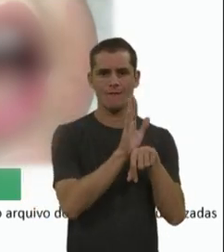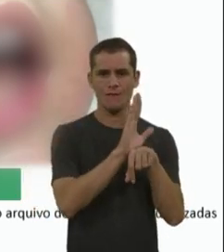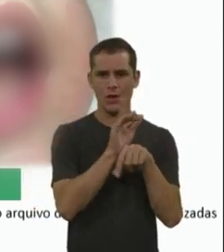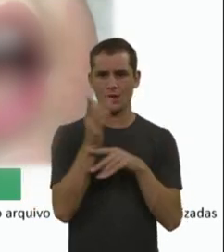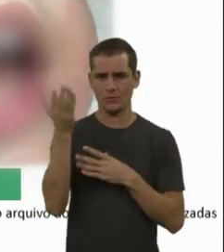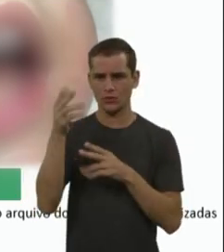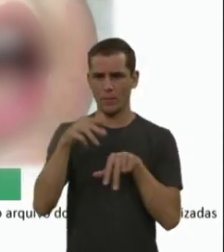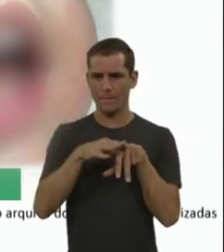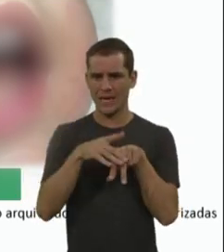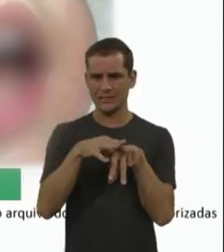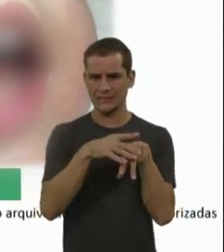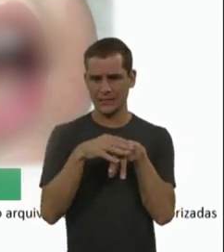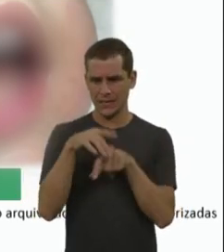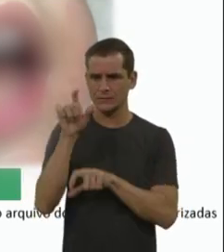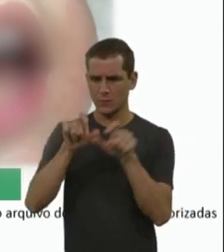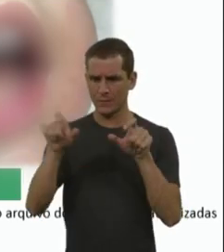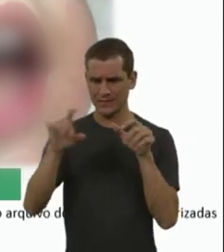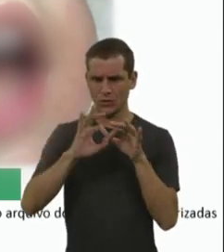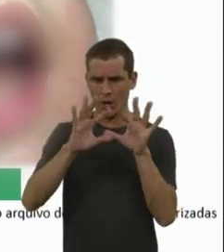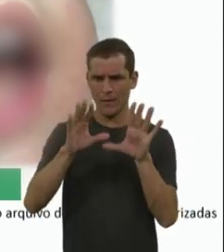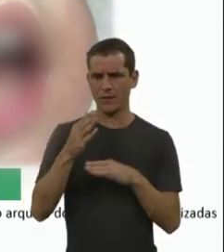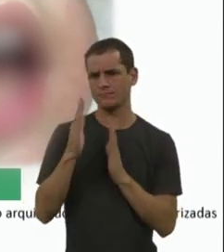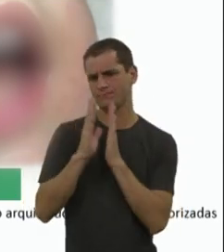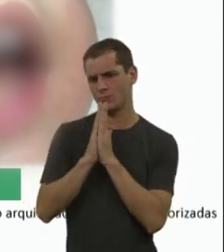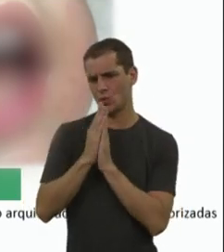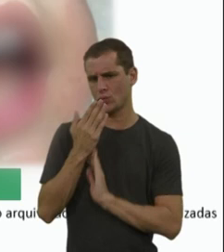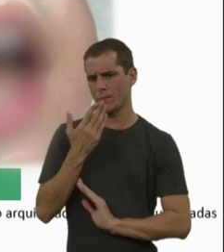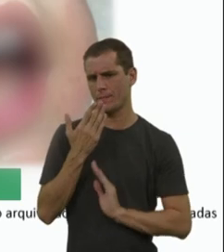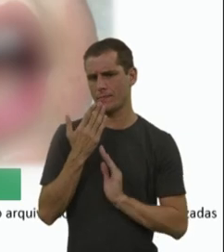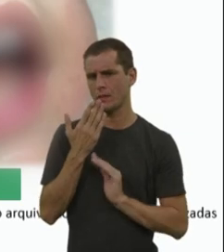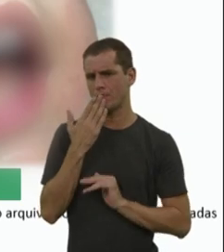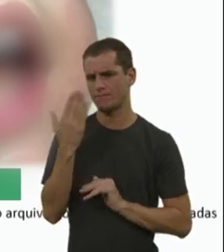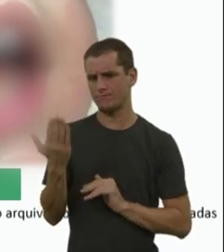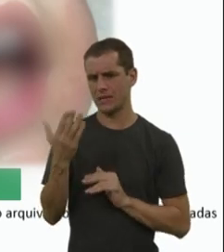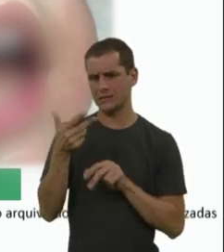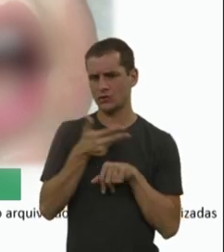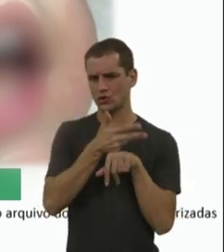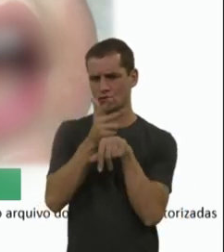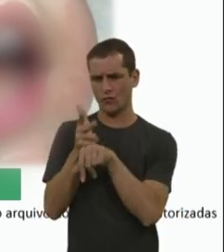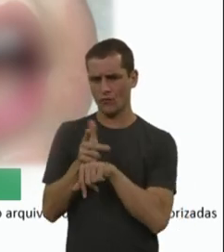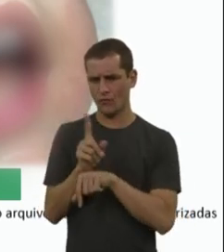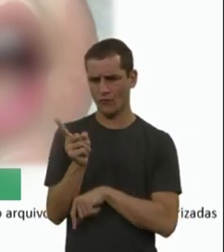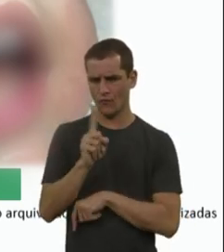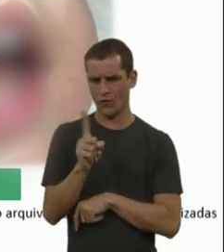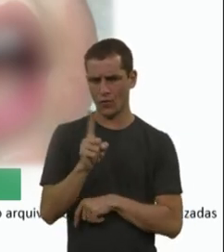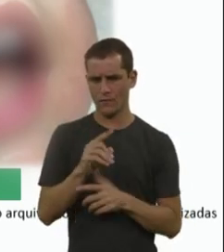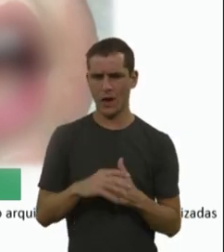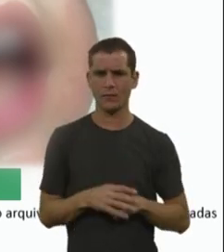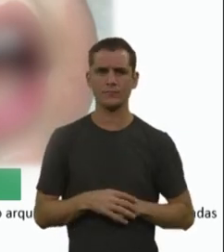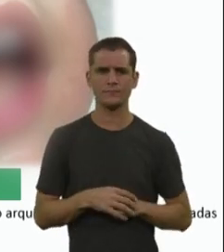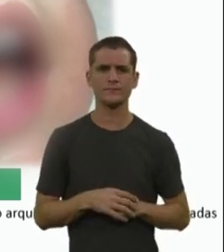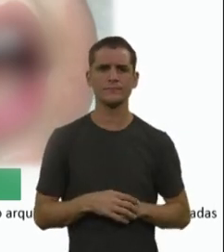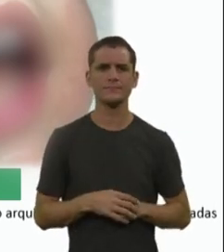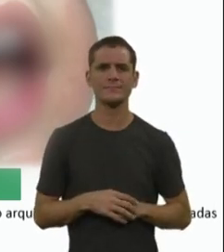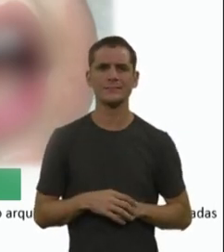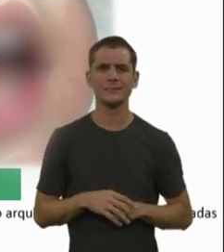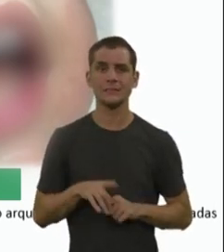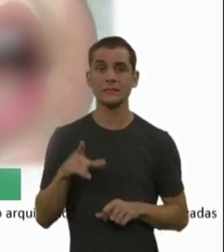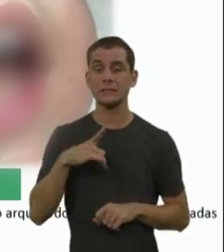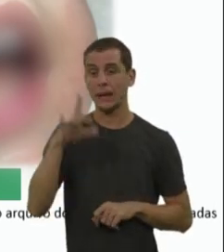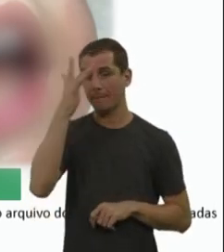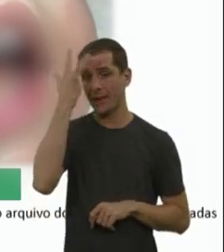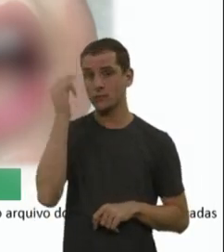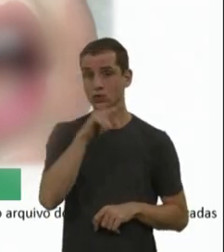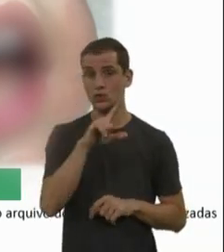autorizados, só peço a gentileza de não filmarem, tá? Então aqui eu vou mostrar aqui um quadro clássico, então de um